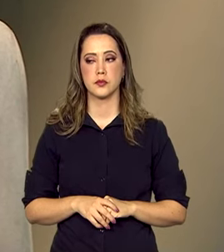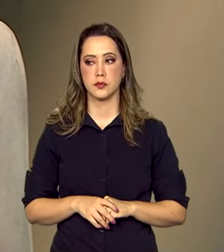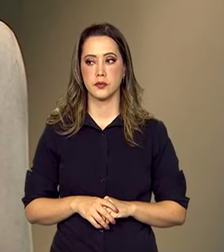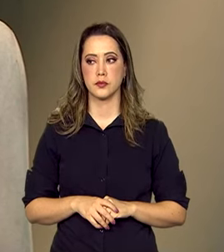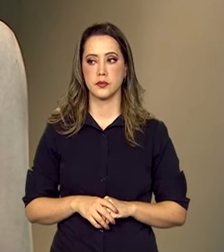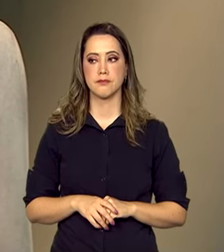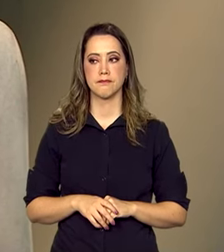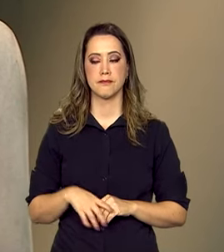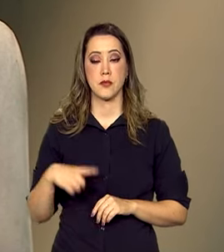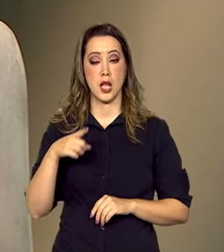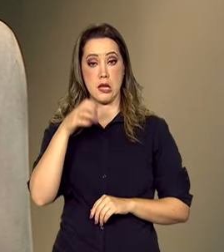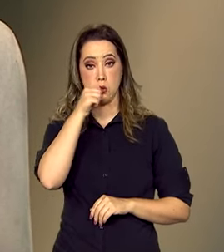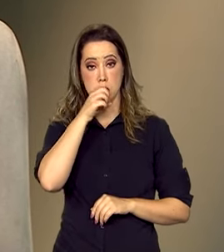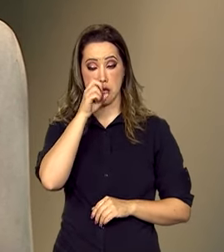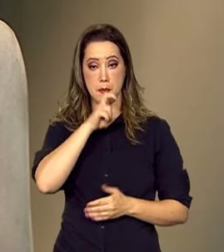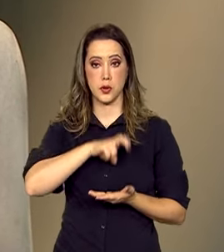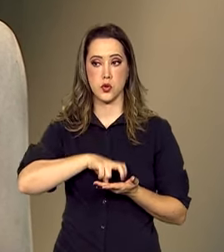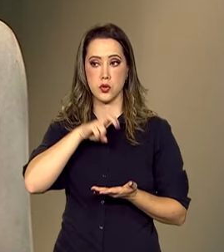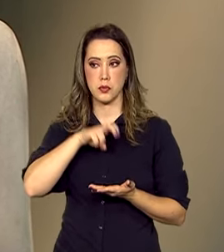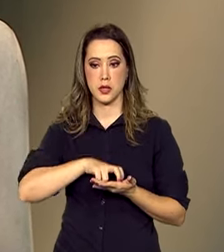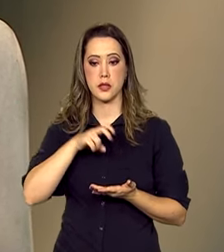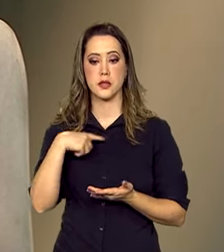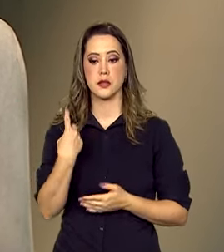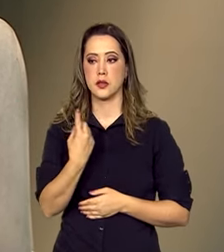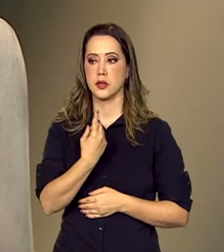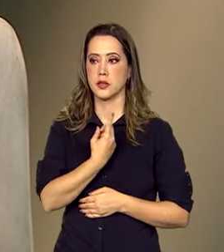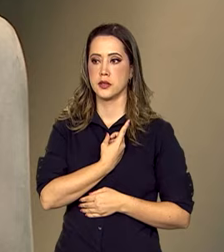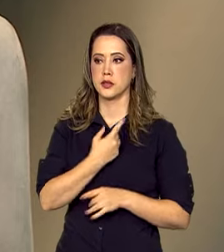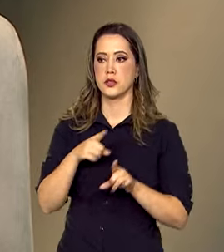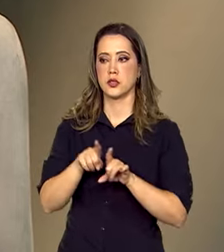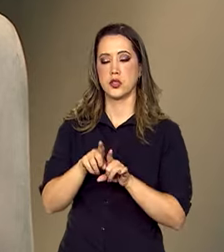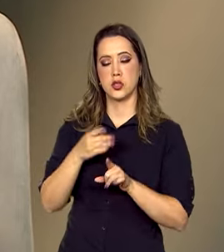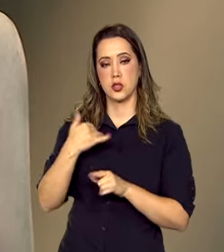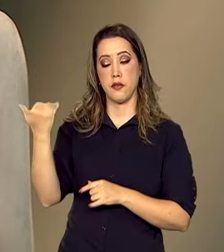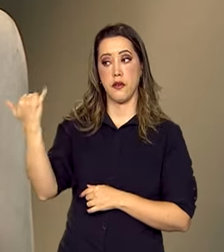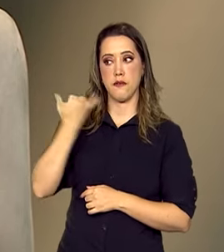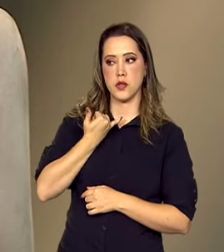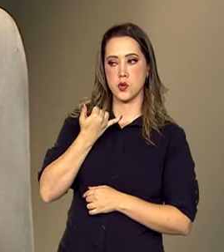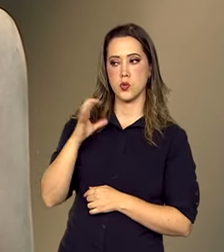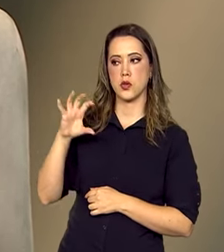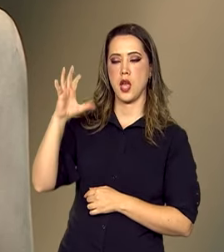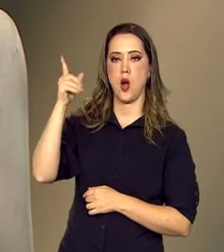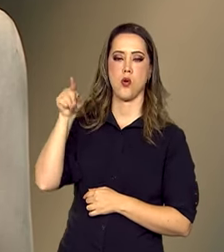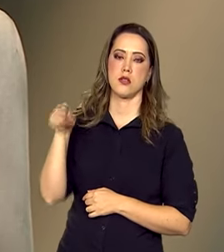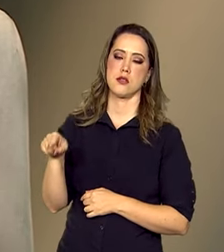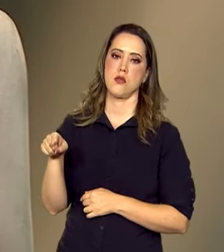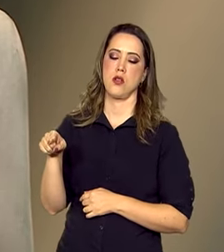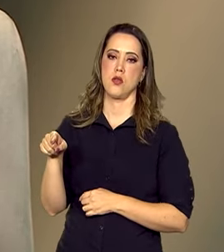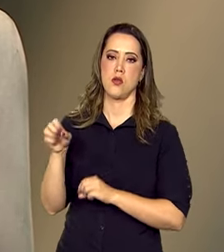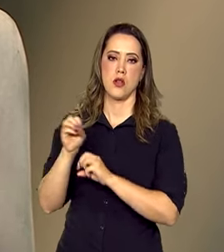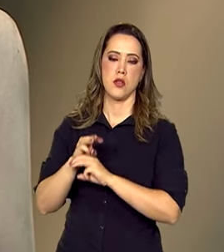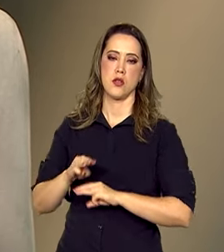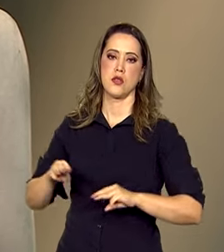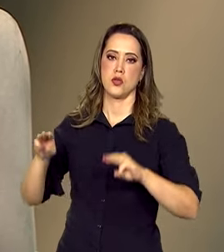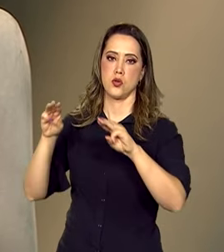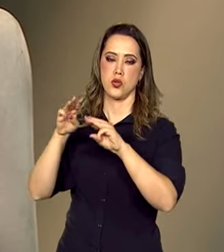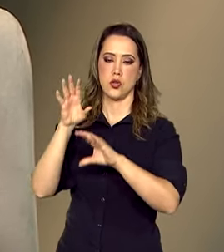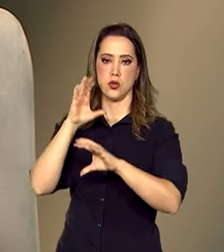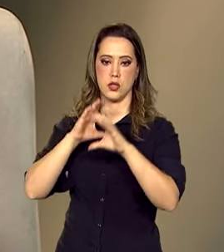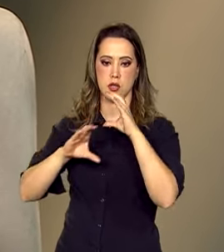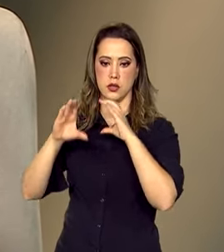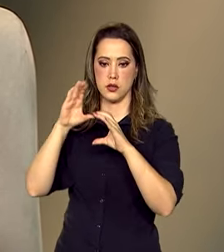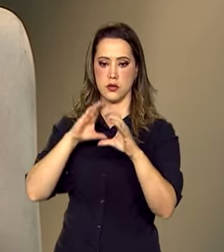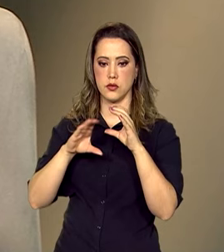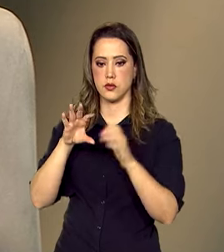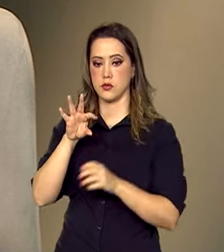no sábado pela manhã nós tivemos a notícia do que havia acontecido no show da cantora